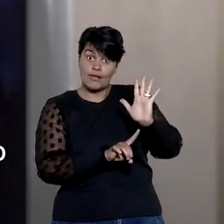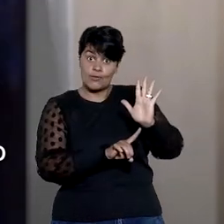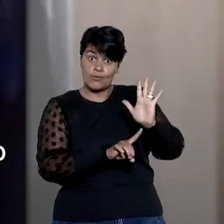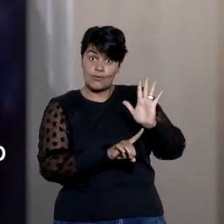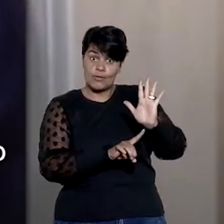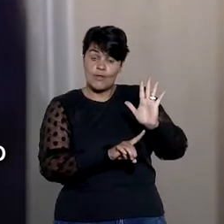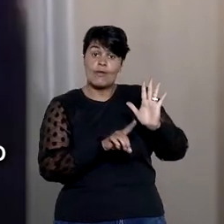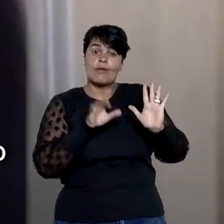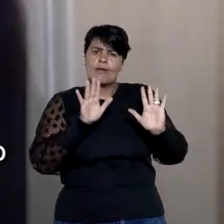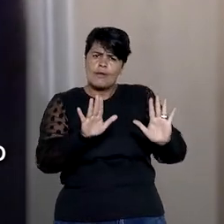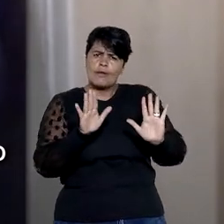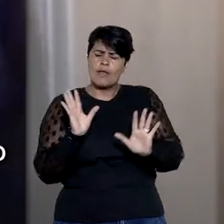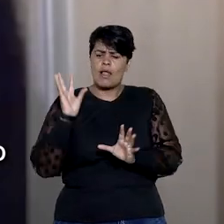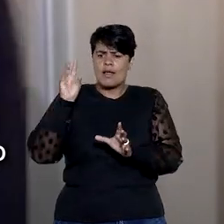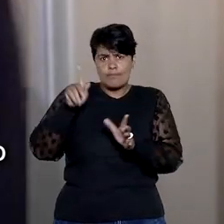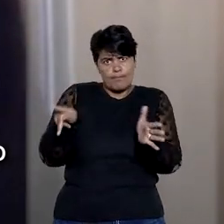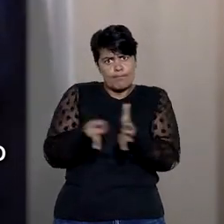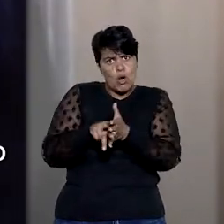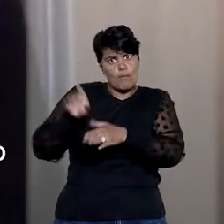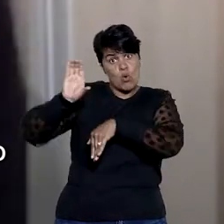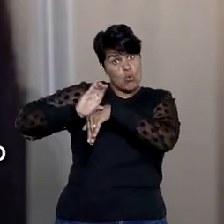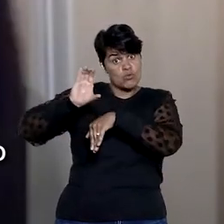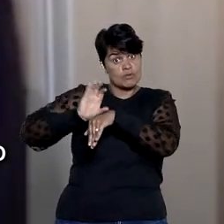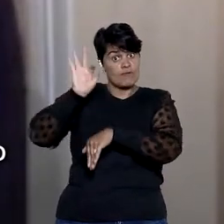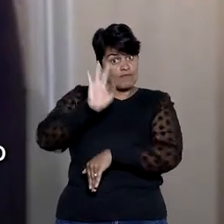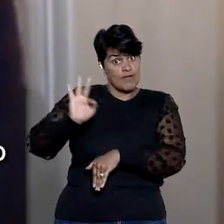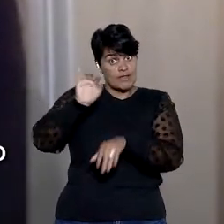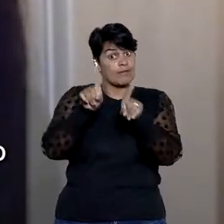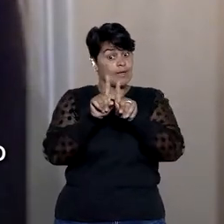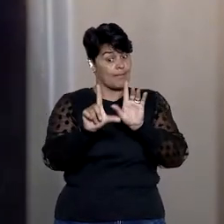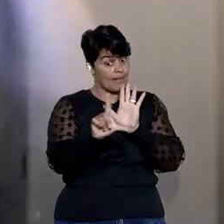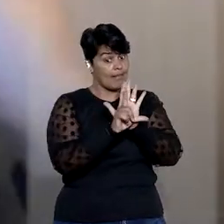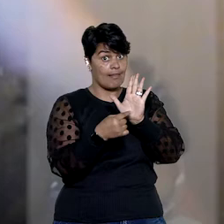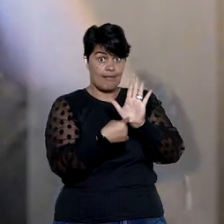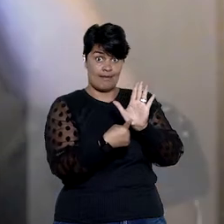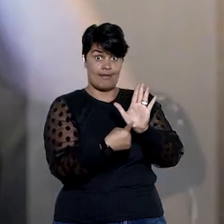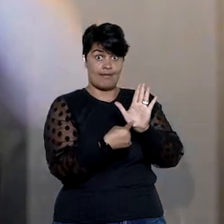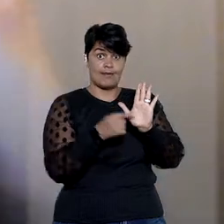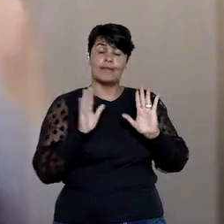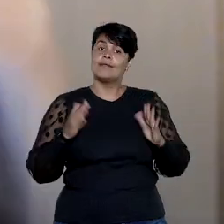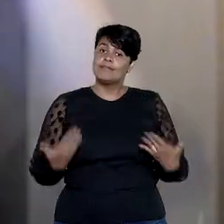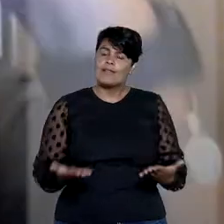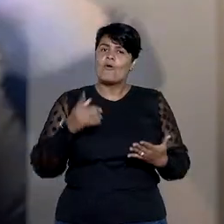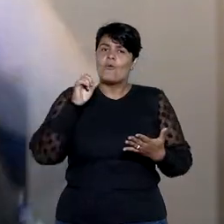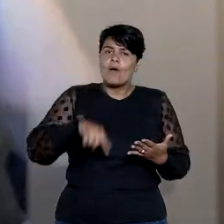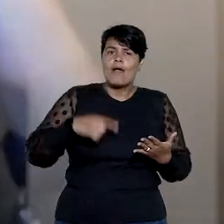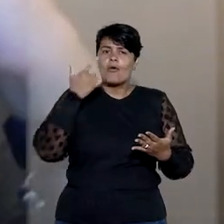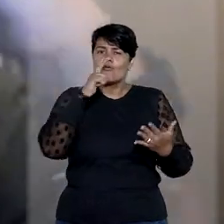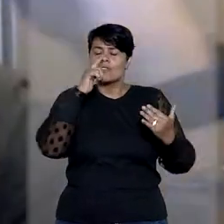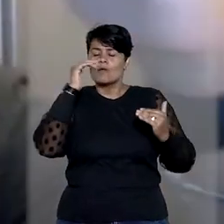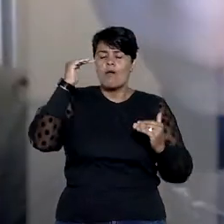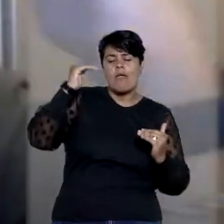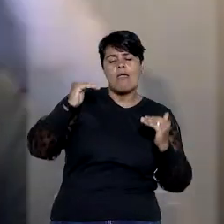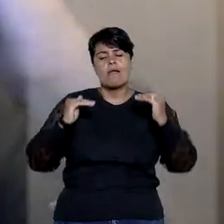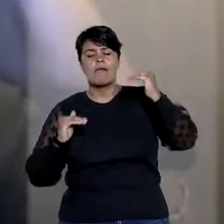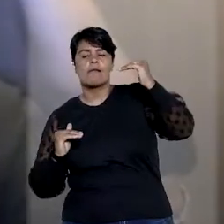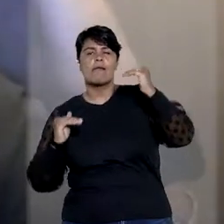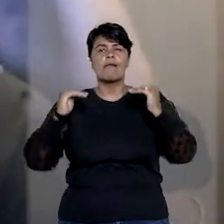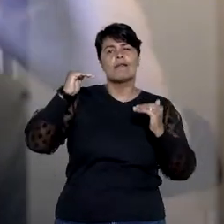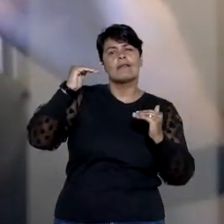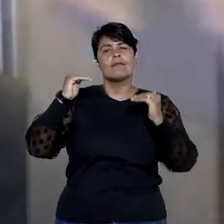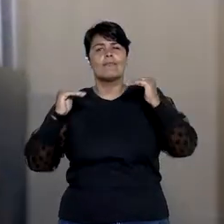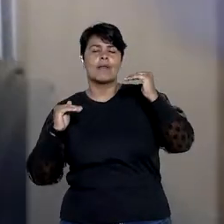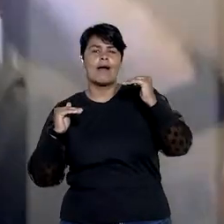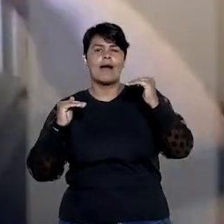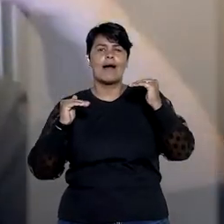E está previsto o Instituto Federal, está previsto a lei. Tudo isso é para ele, a